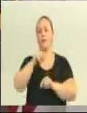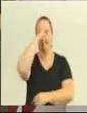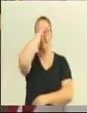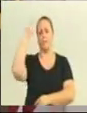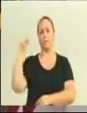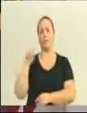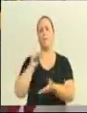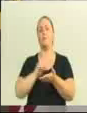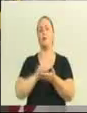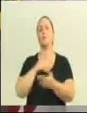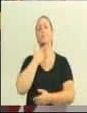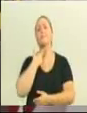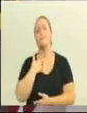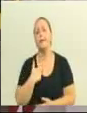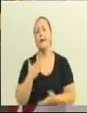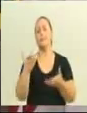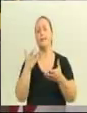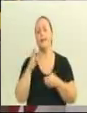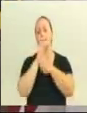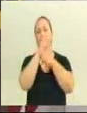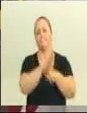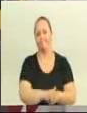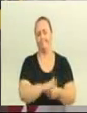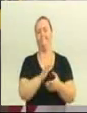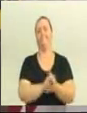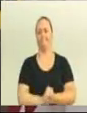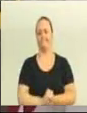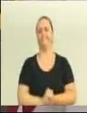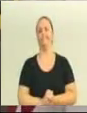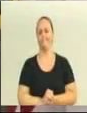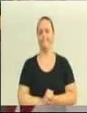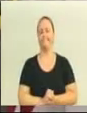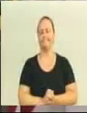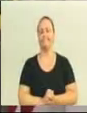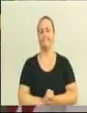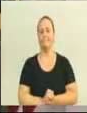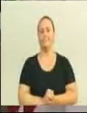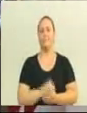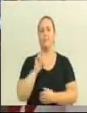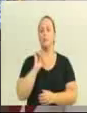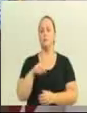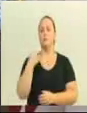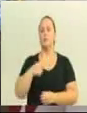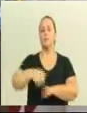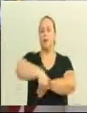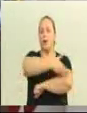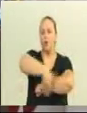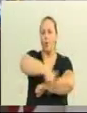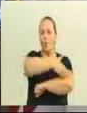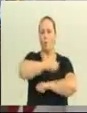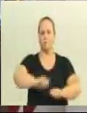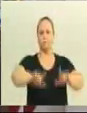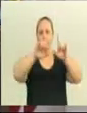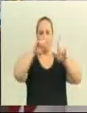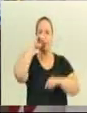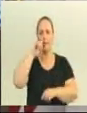vontade, é só começar a reverter o quadro das ruas de placa amarela. E o meu